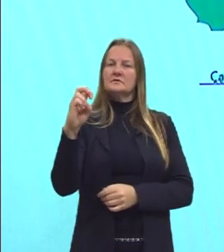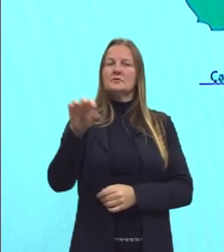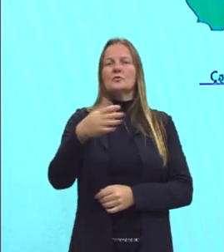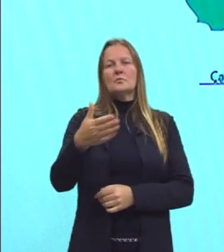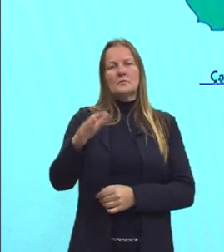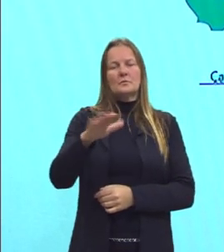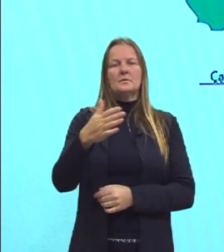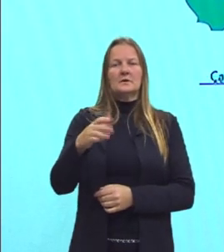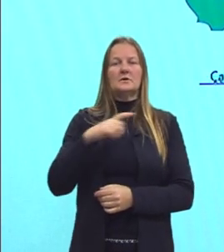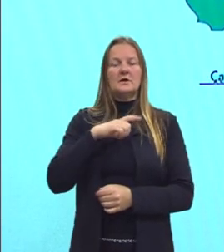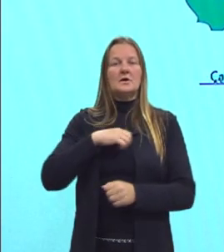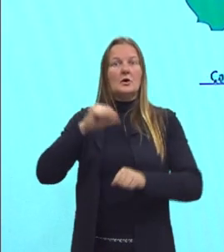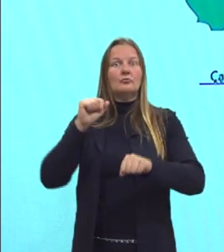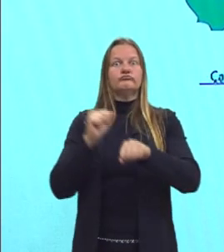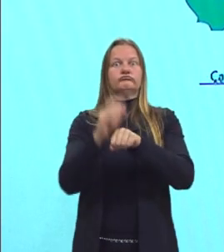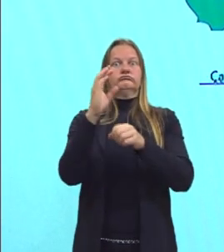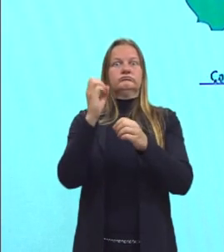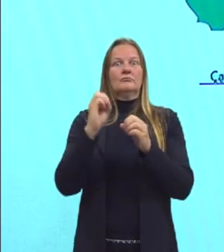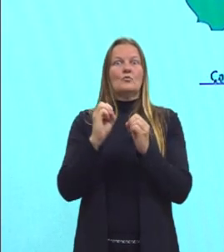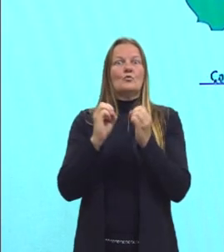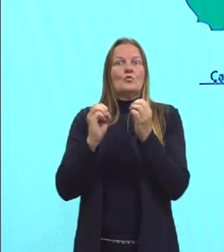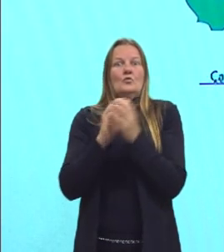um fenômeno dessa...